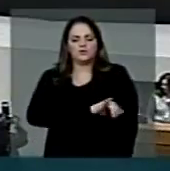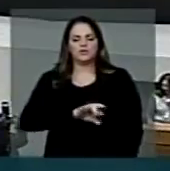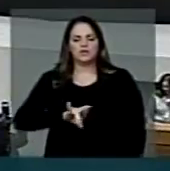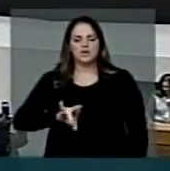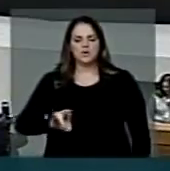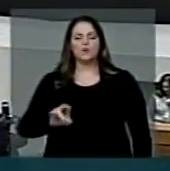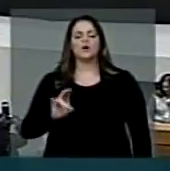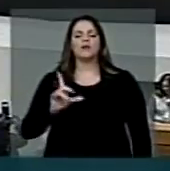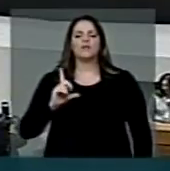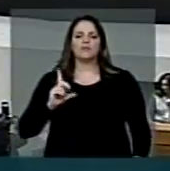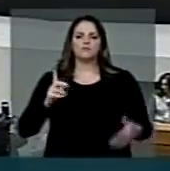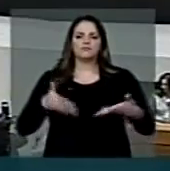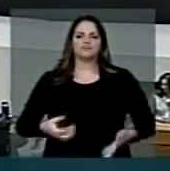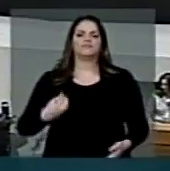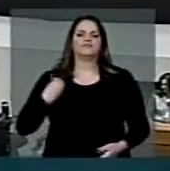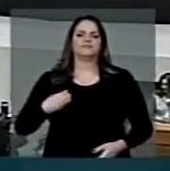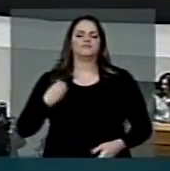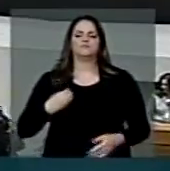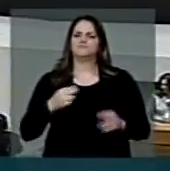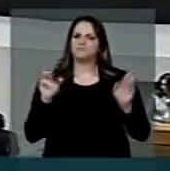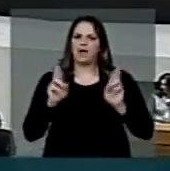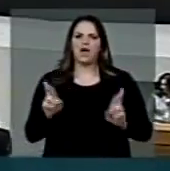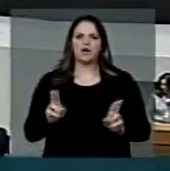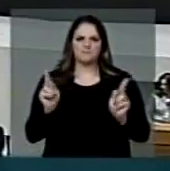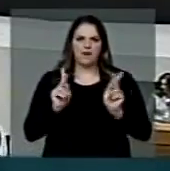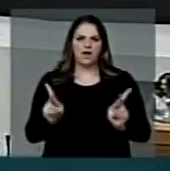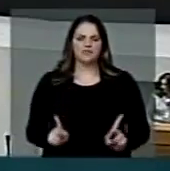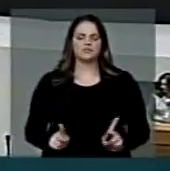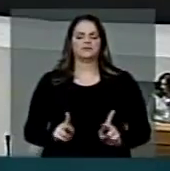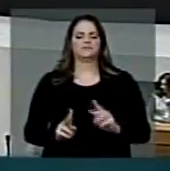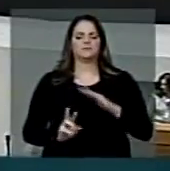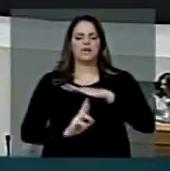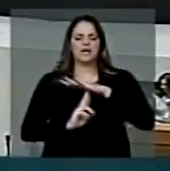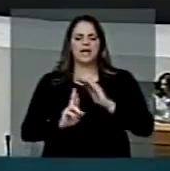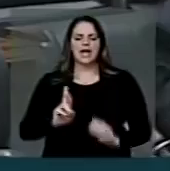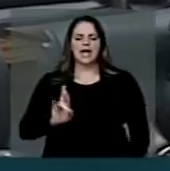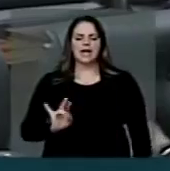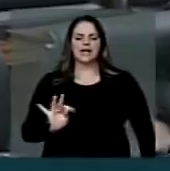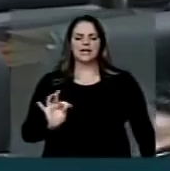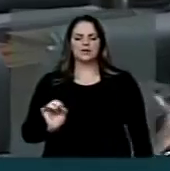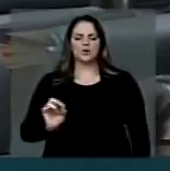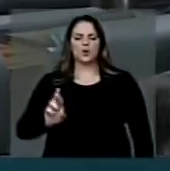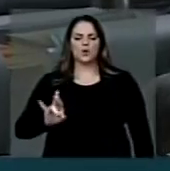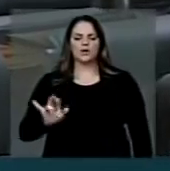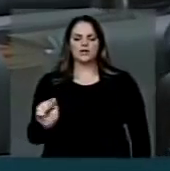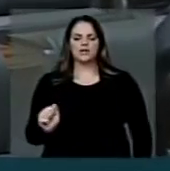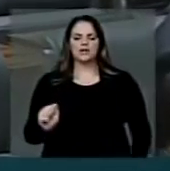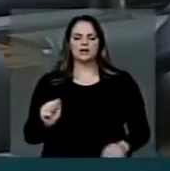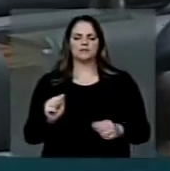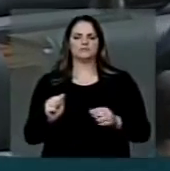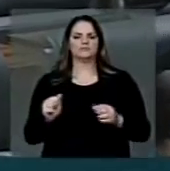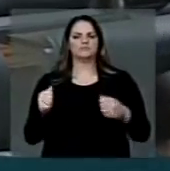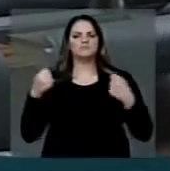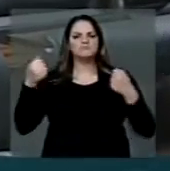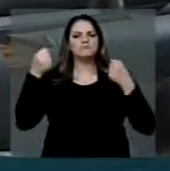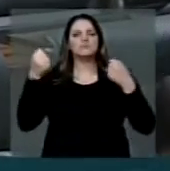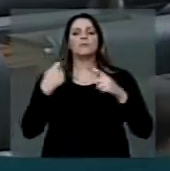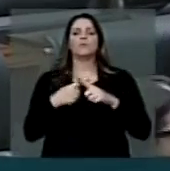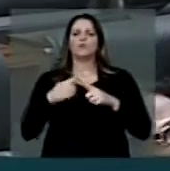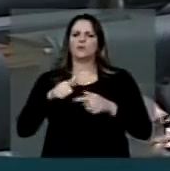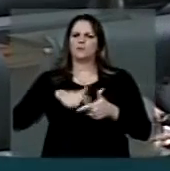ocuparam pacificamente a reitoria daquela instituição por um conjunto de problemas. É a situação